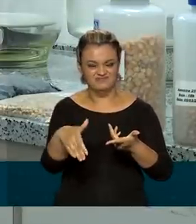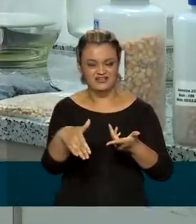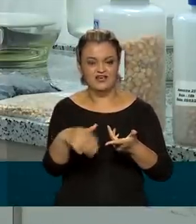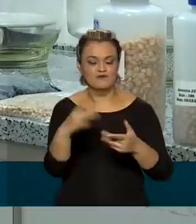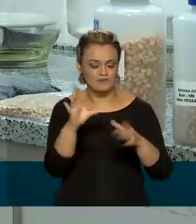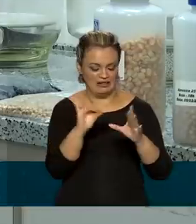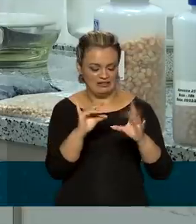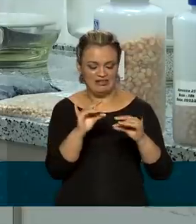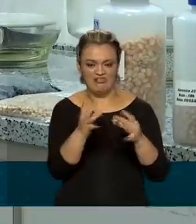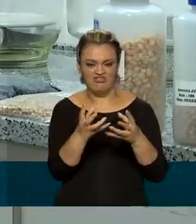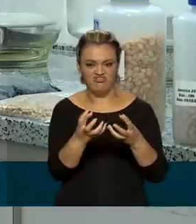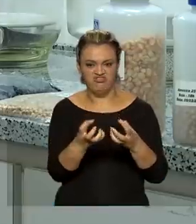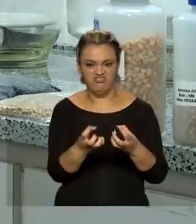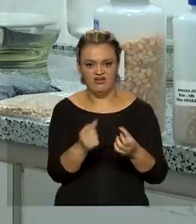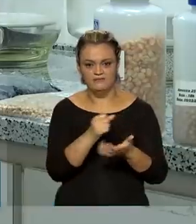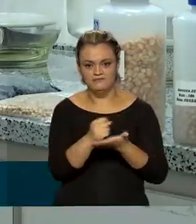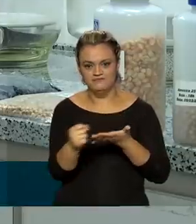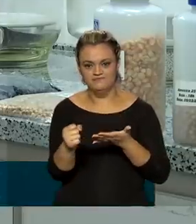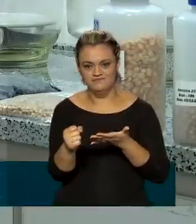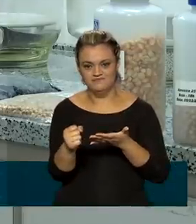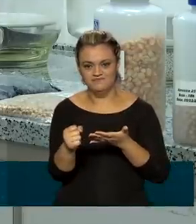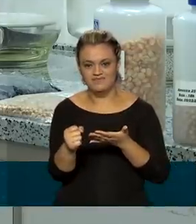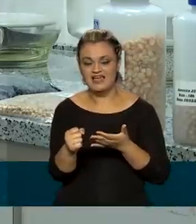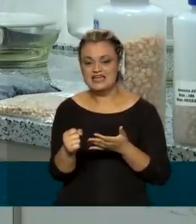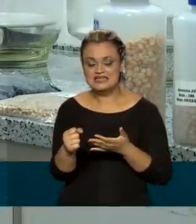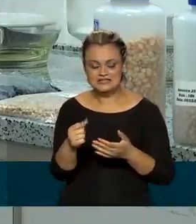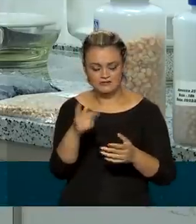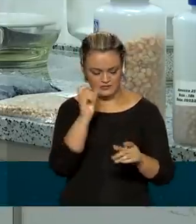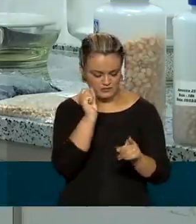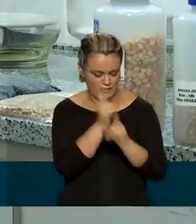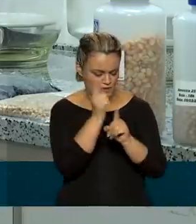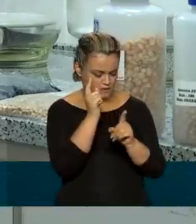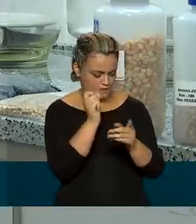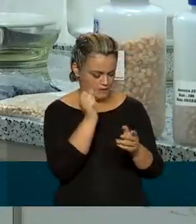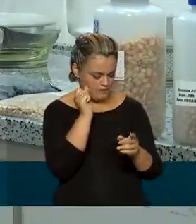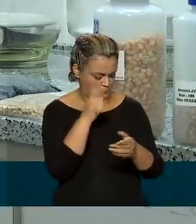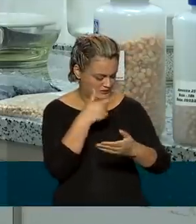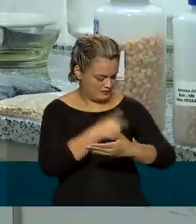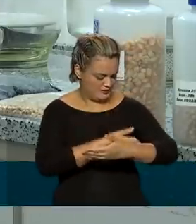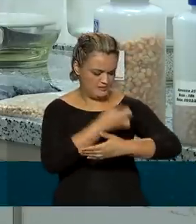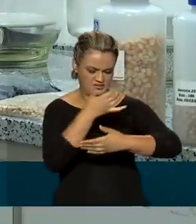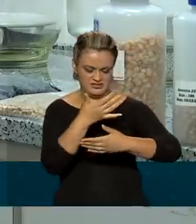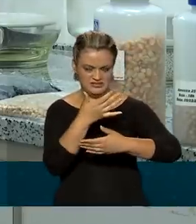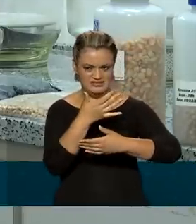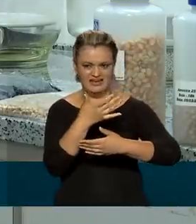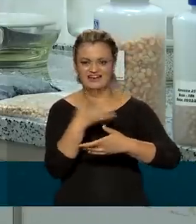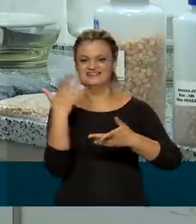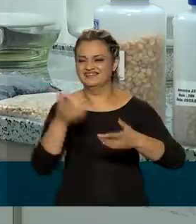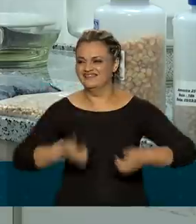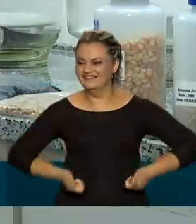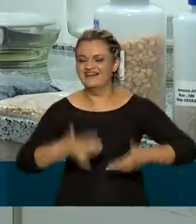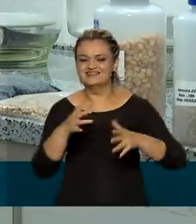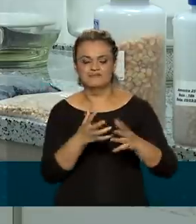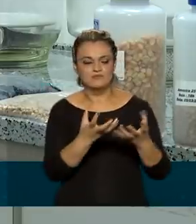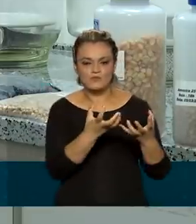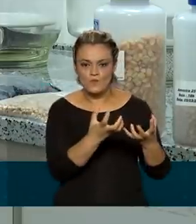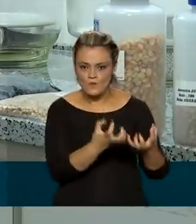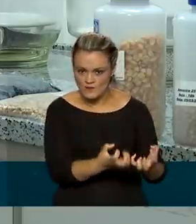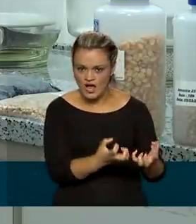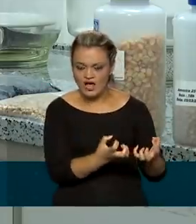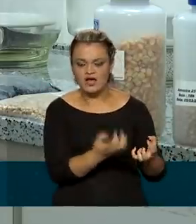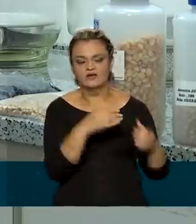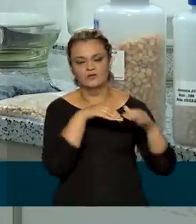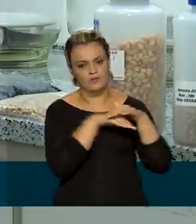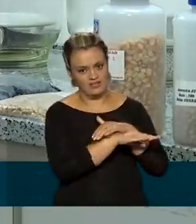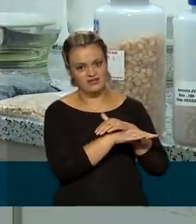ele se deteriorar. Então quem está recebendo esse grão precisa ter um gasto a mais para poder secar e